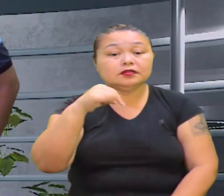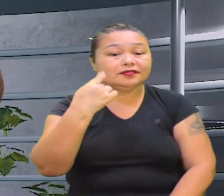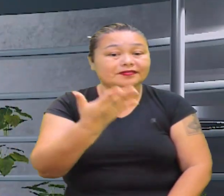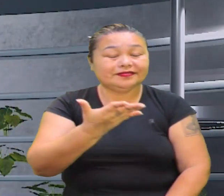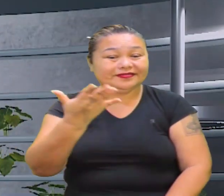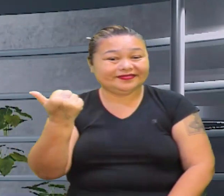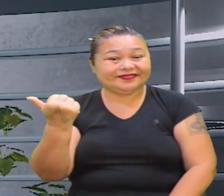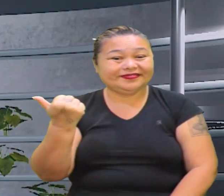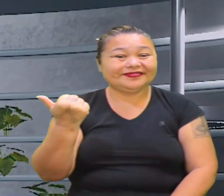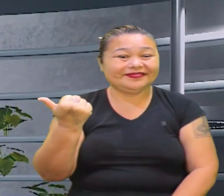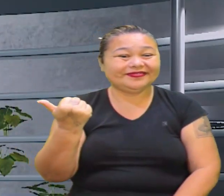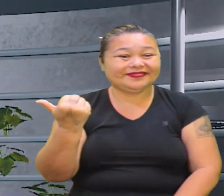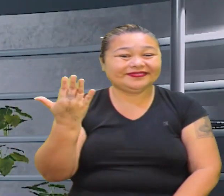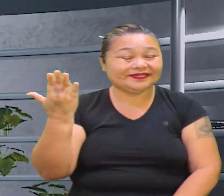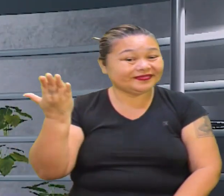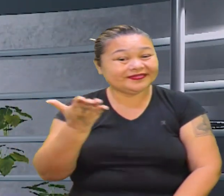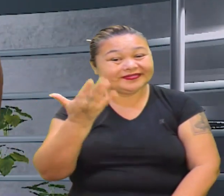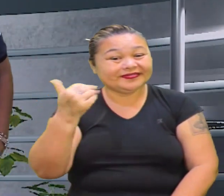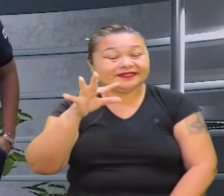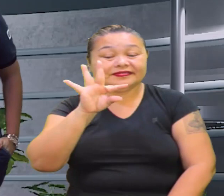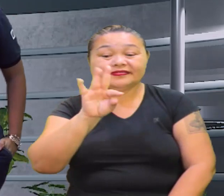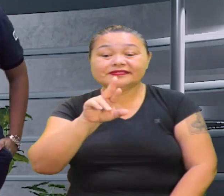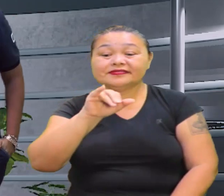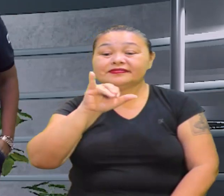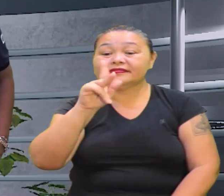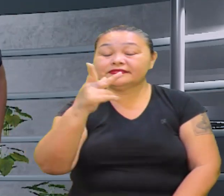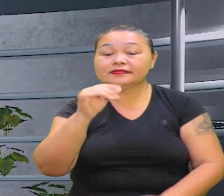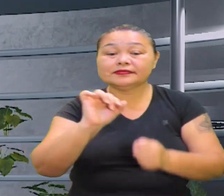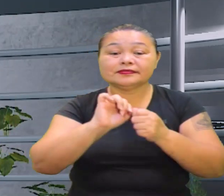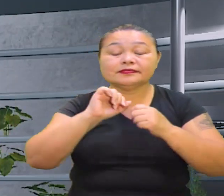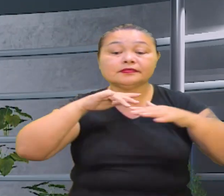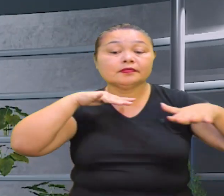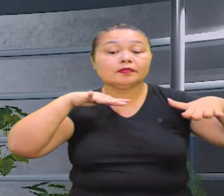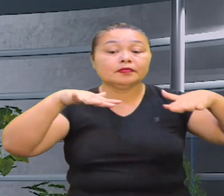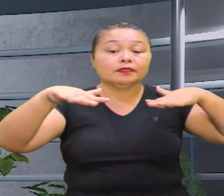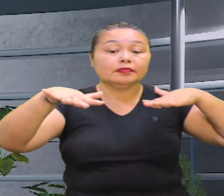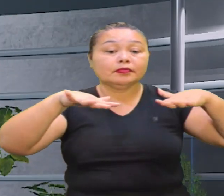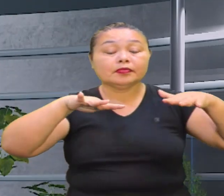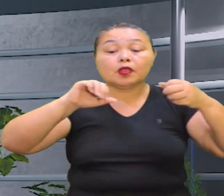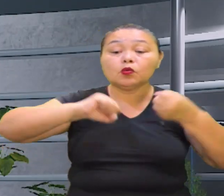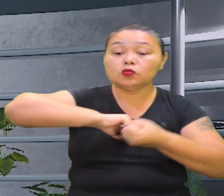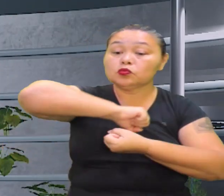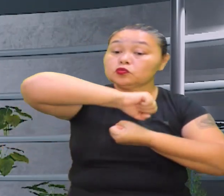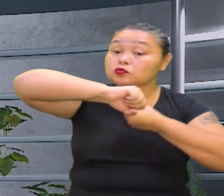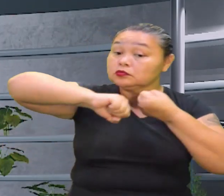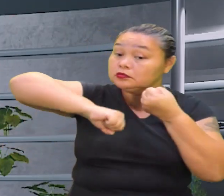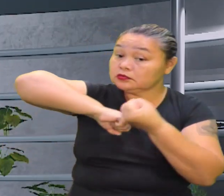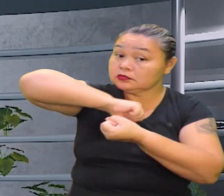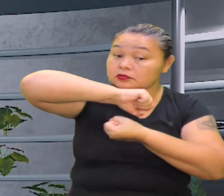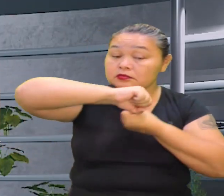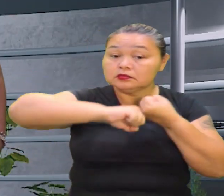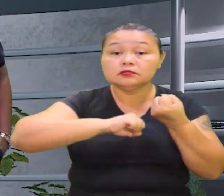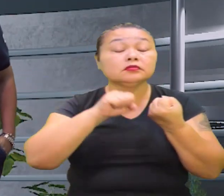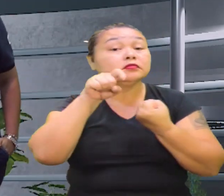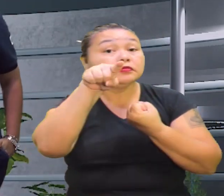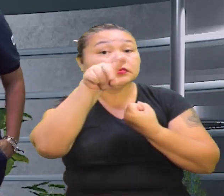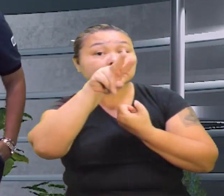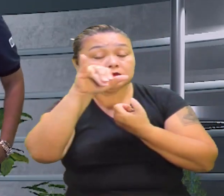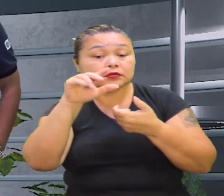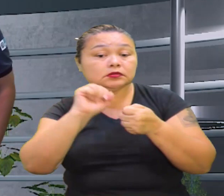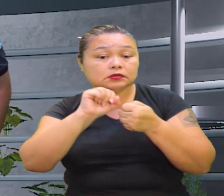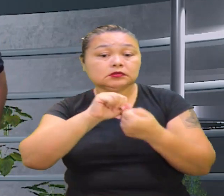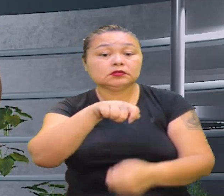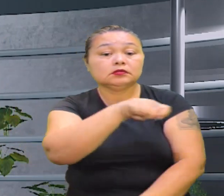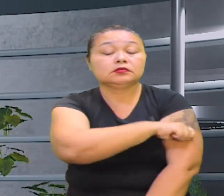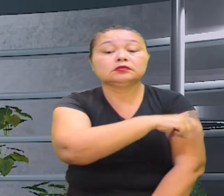sardinha aqui Obviamente Nós vamos ter uma trilha aí Chamada de movimento sustentável Tá Então você, aluno do